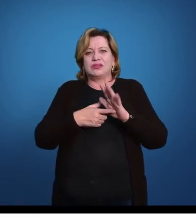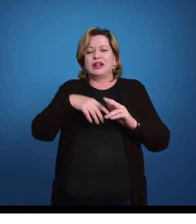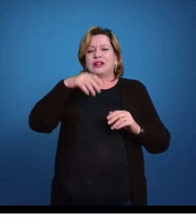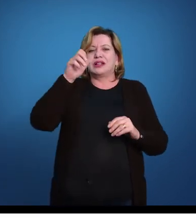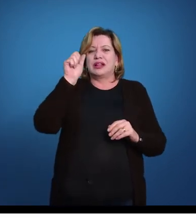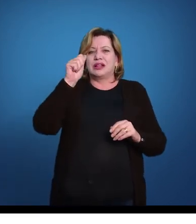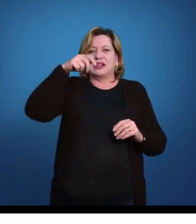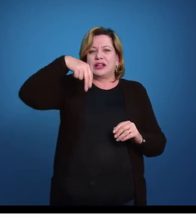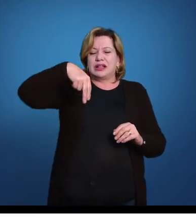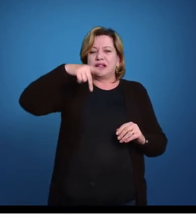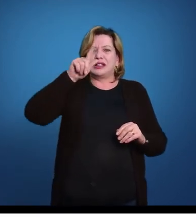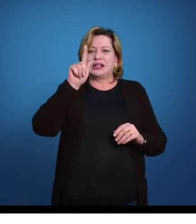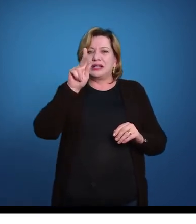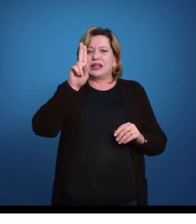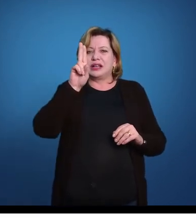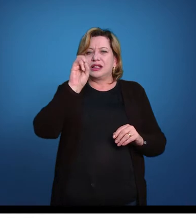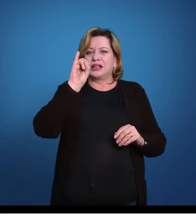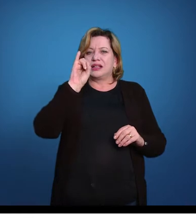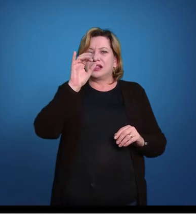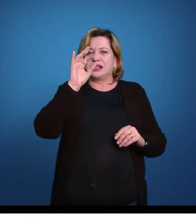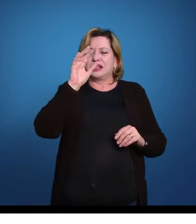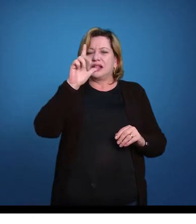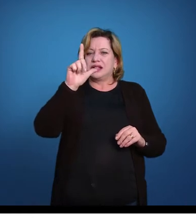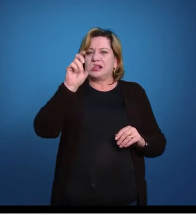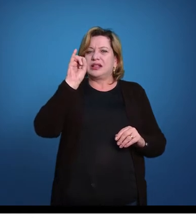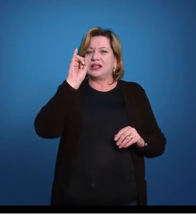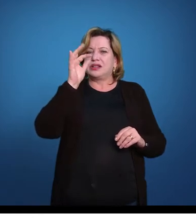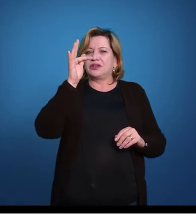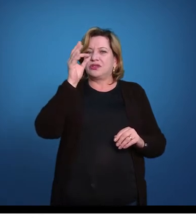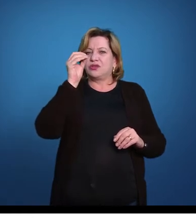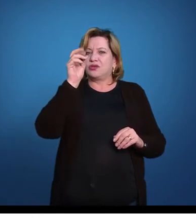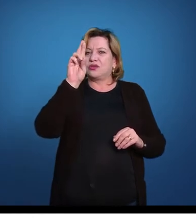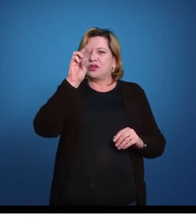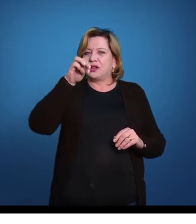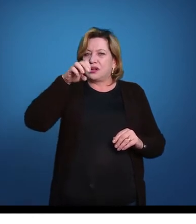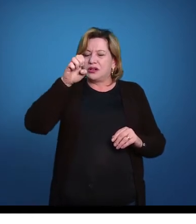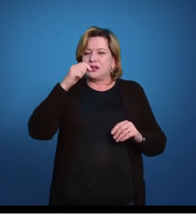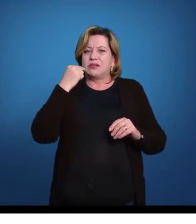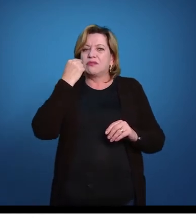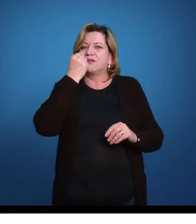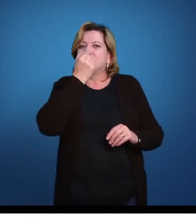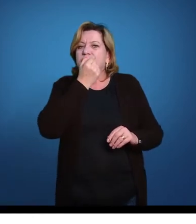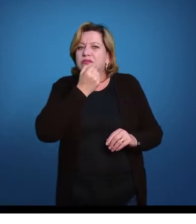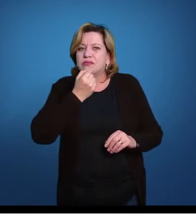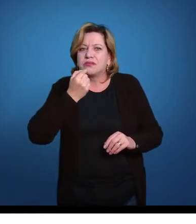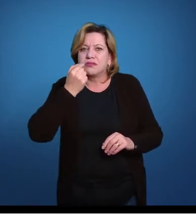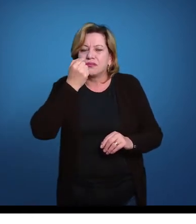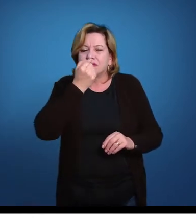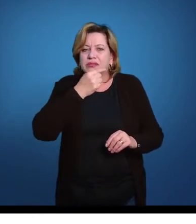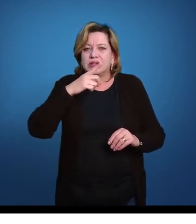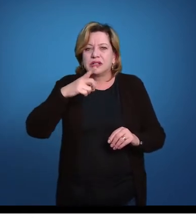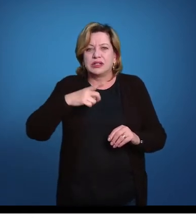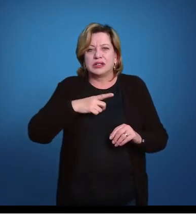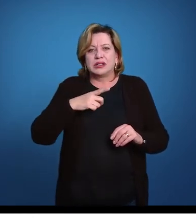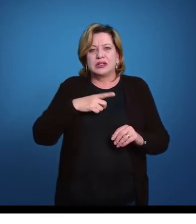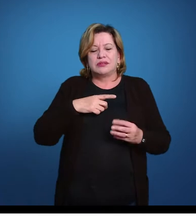anguiliforme, esse jeito alongado. Boca circular, tipo dos agnatos ou ciclos tomados, aqui o